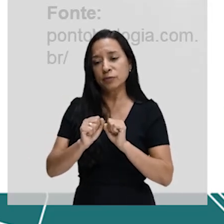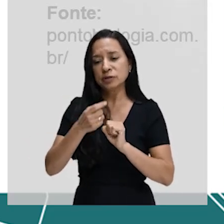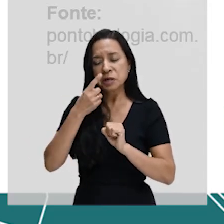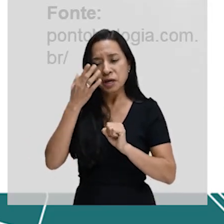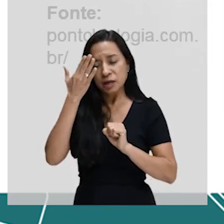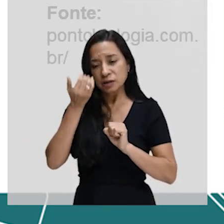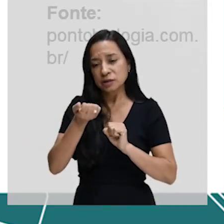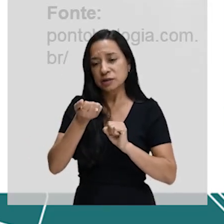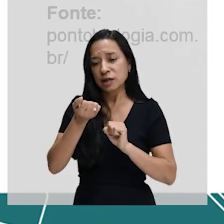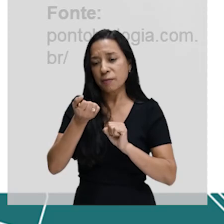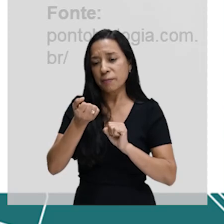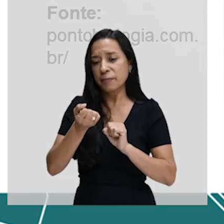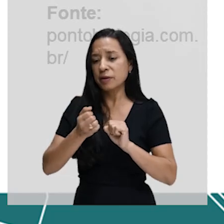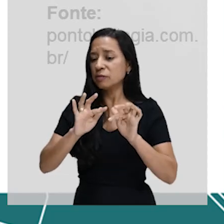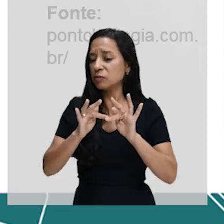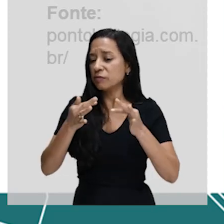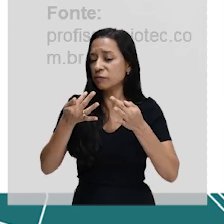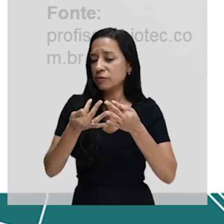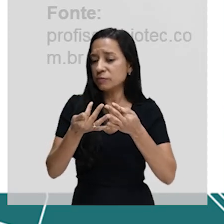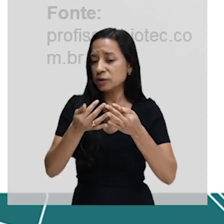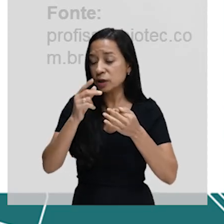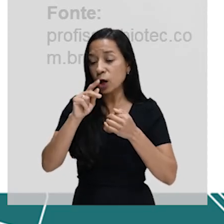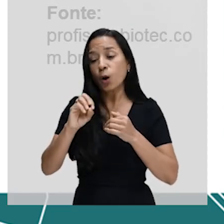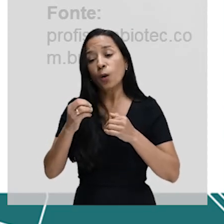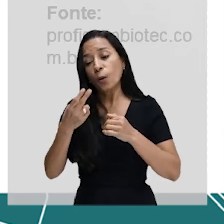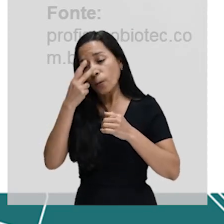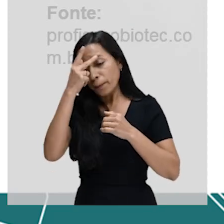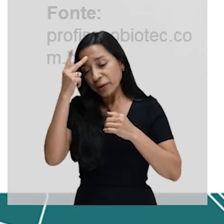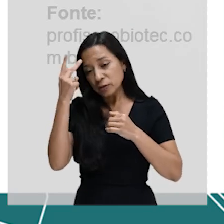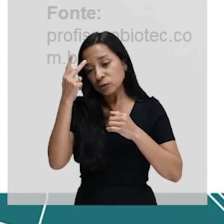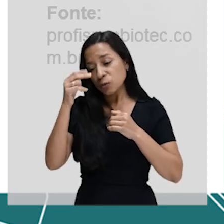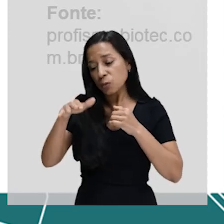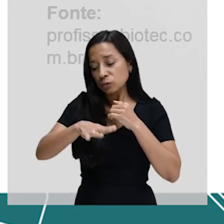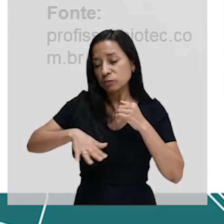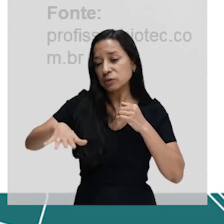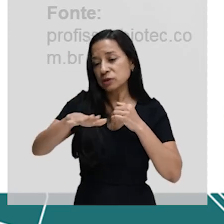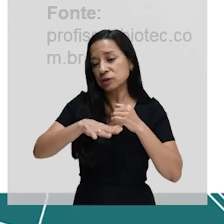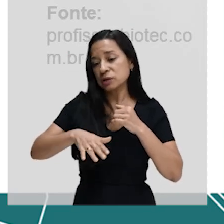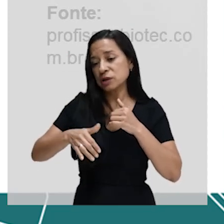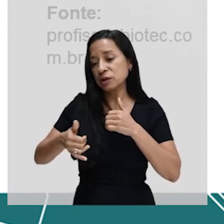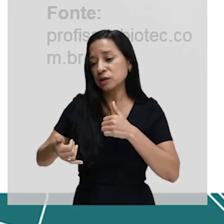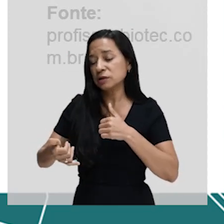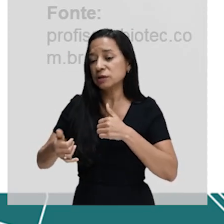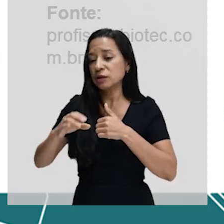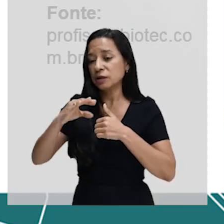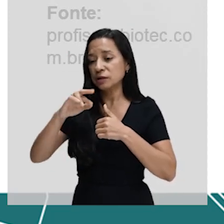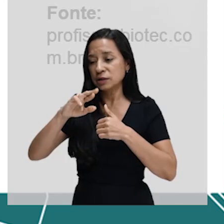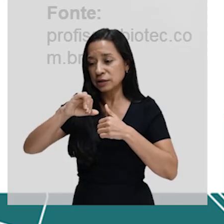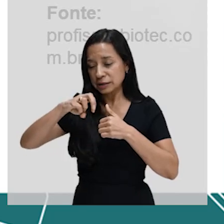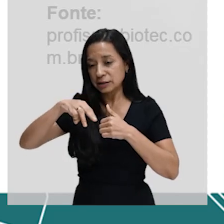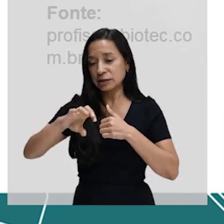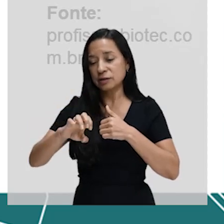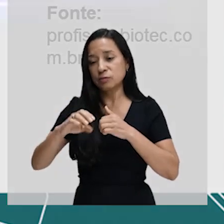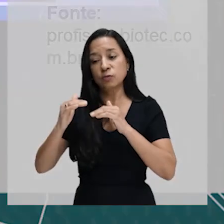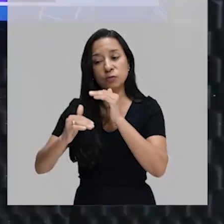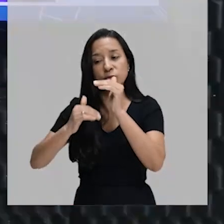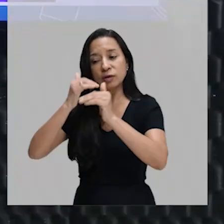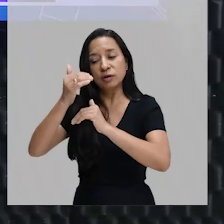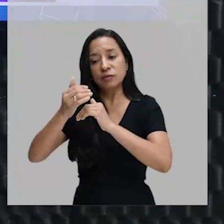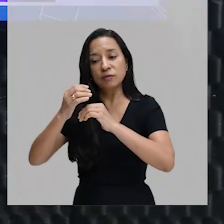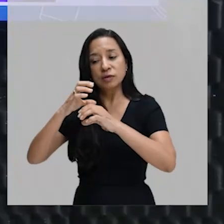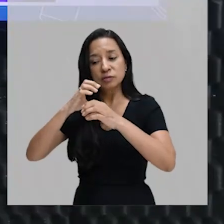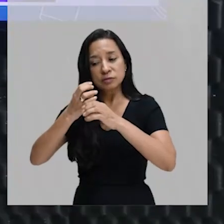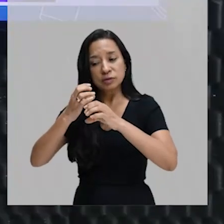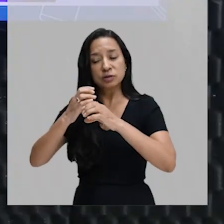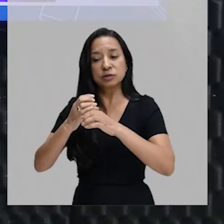pode identificar indivíduos numa cena de crime. Então, esse avanço da genética, ele foi muito importante para o